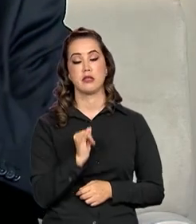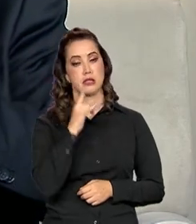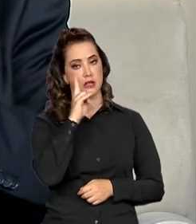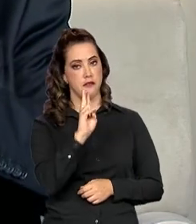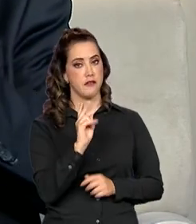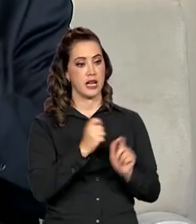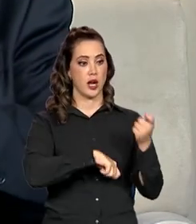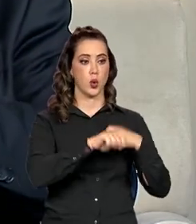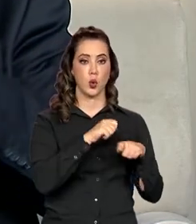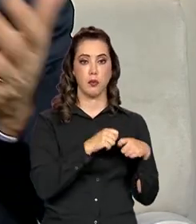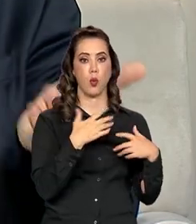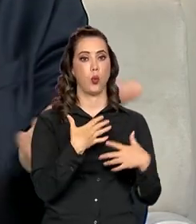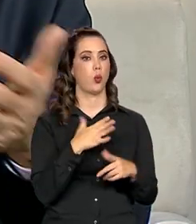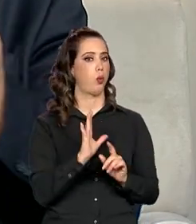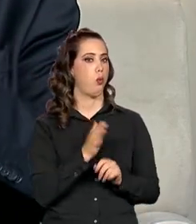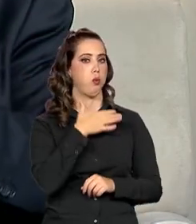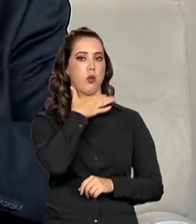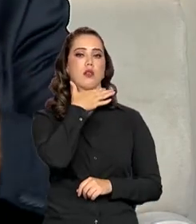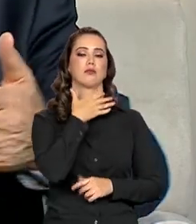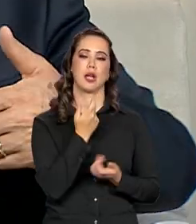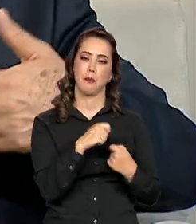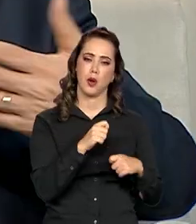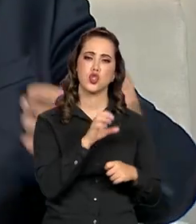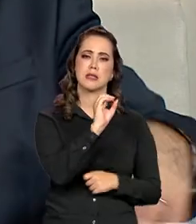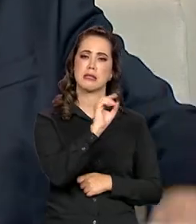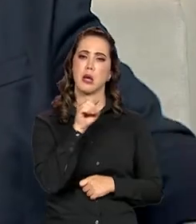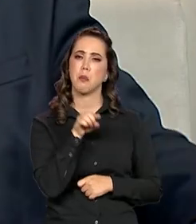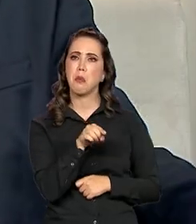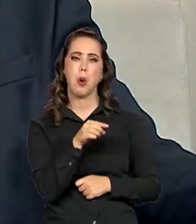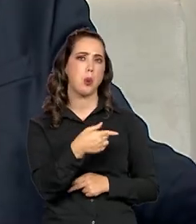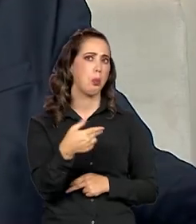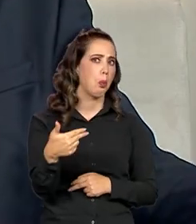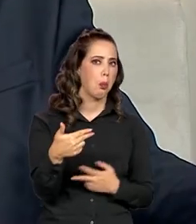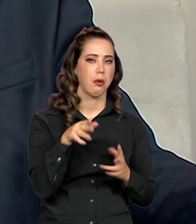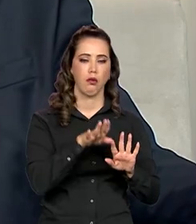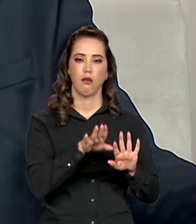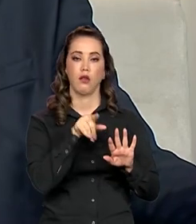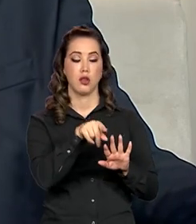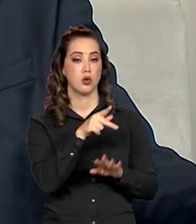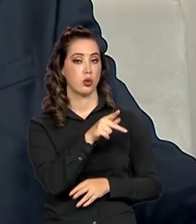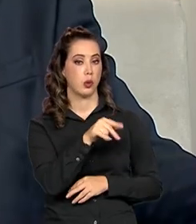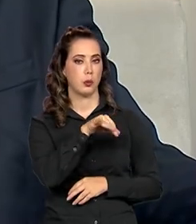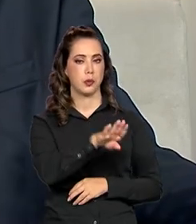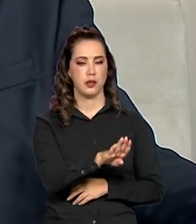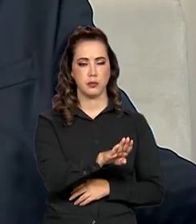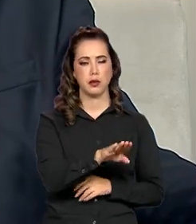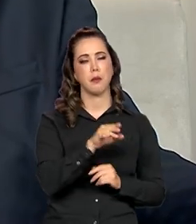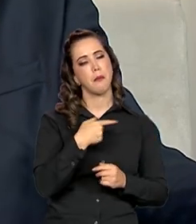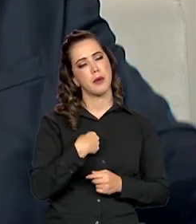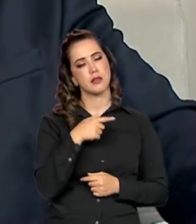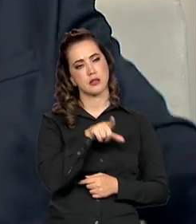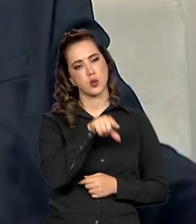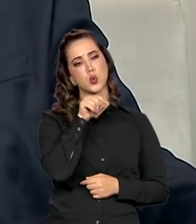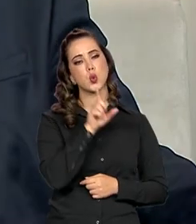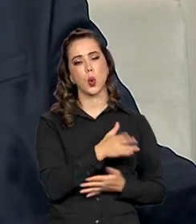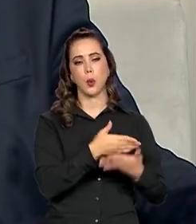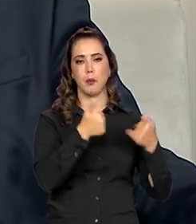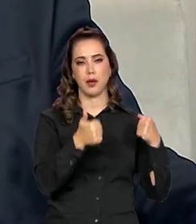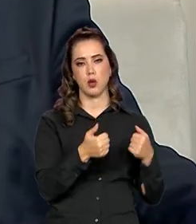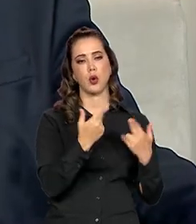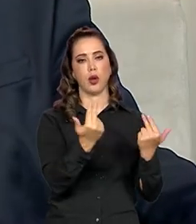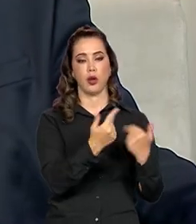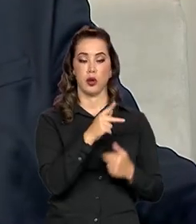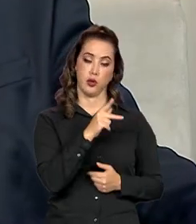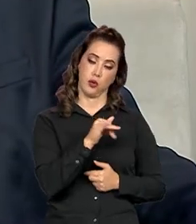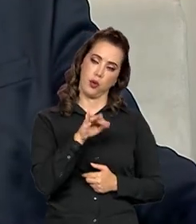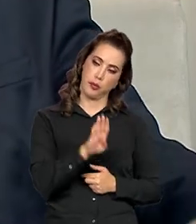suporta, você bota zero ponto desse PIB. Mas eu vincularia a mesma fórmula que nós aplicamos